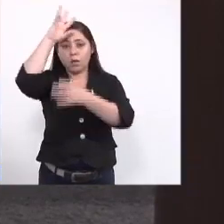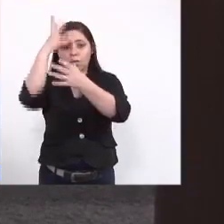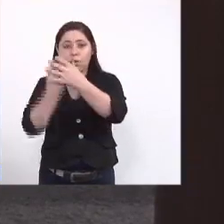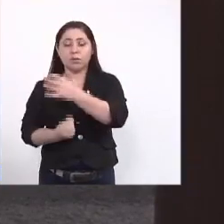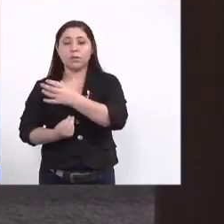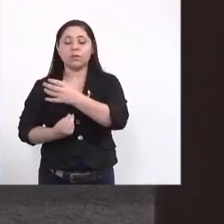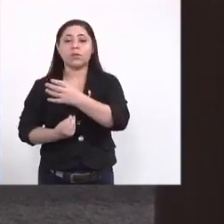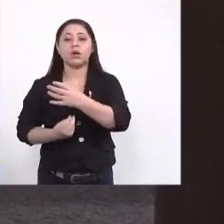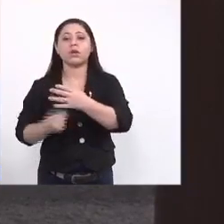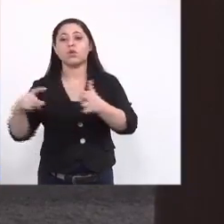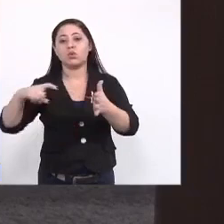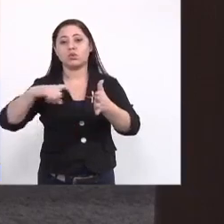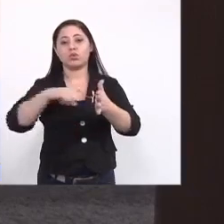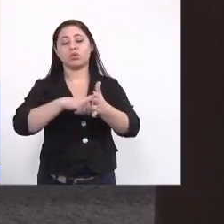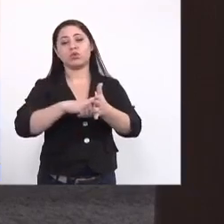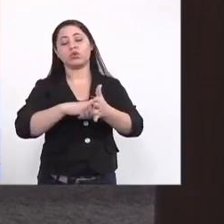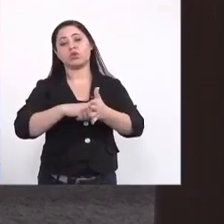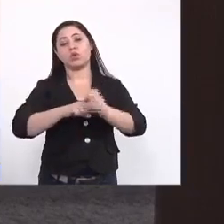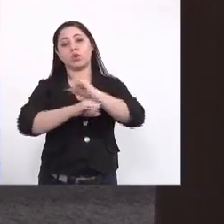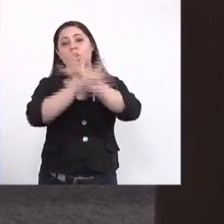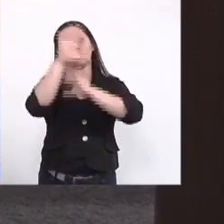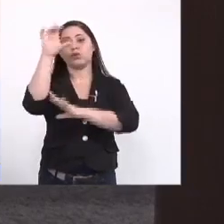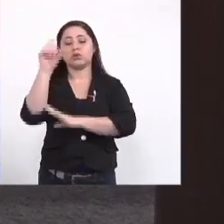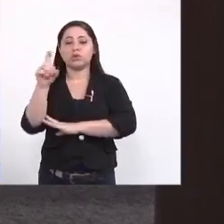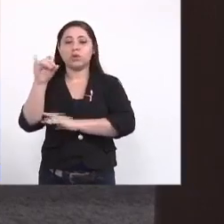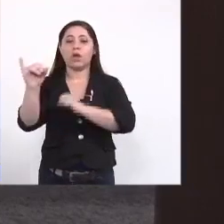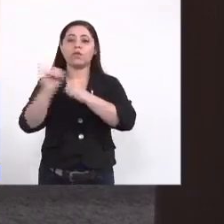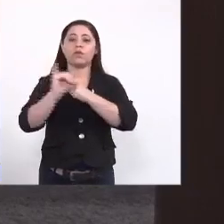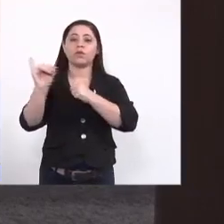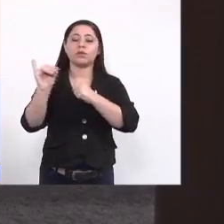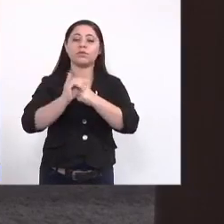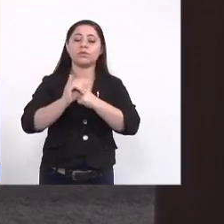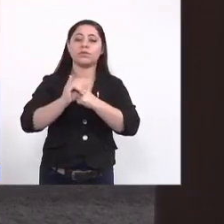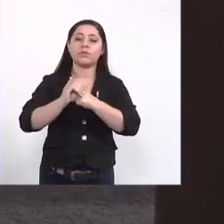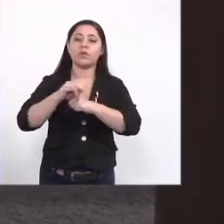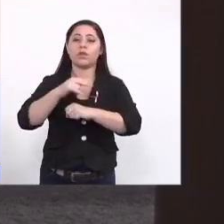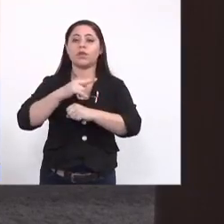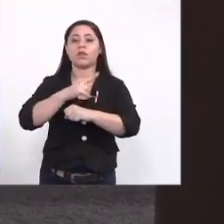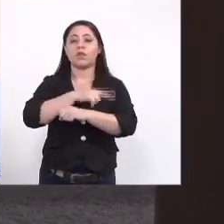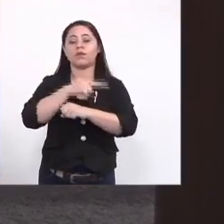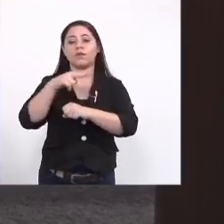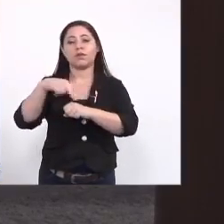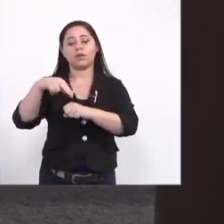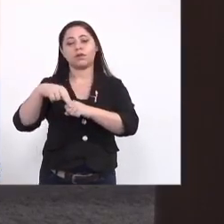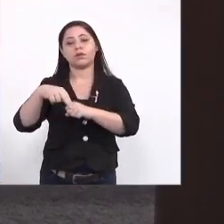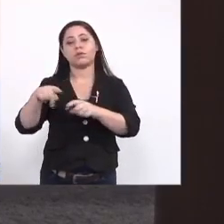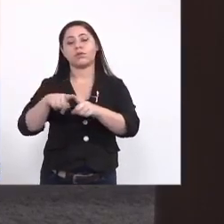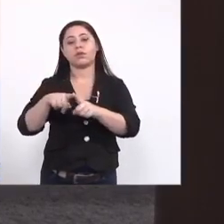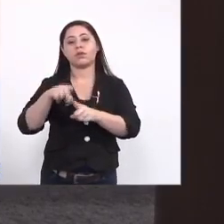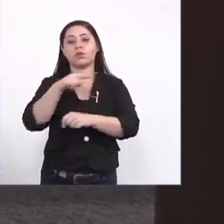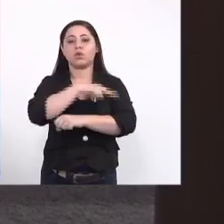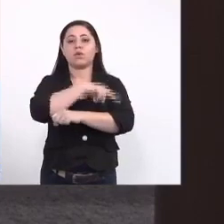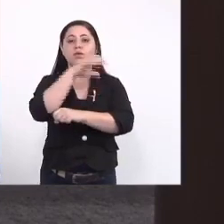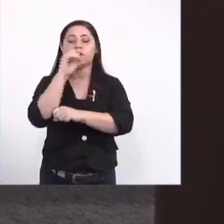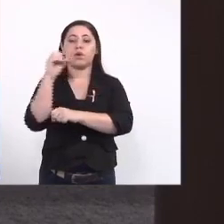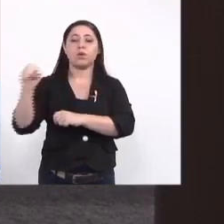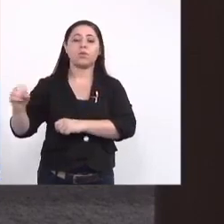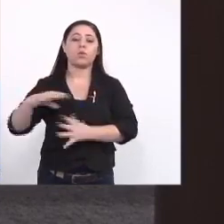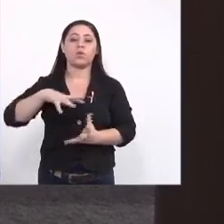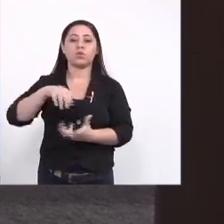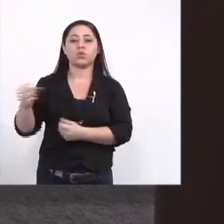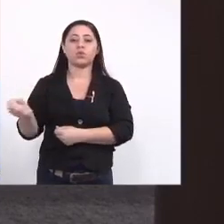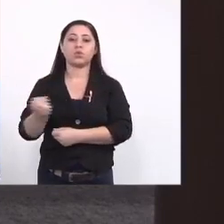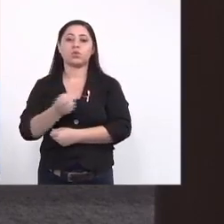Coxim Glória de Dourados Jardim Enviema Naviraí Maracaju Nova Ambradina Mundo Novo